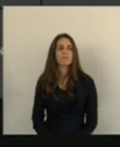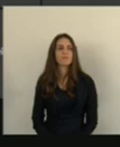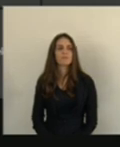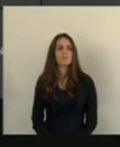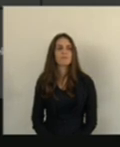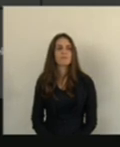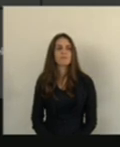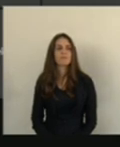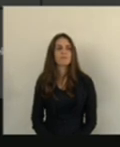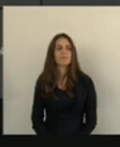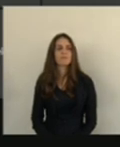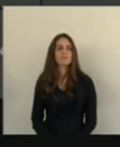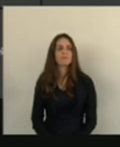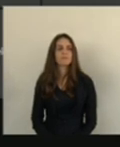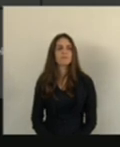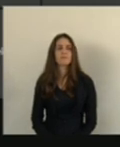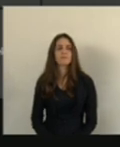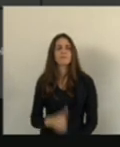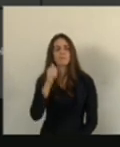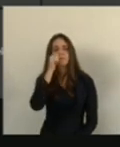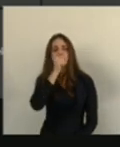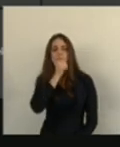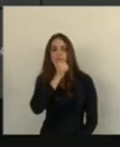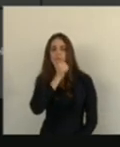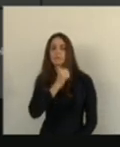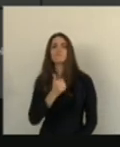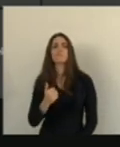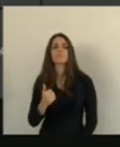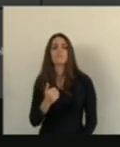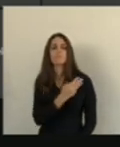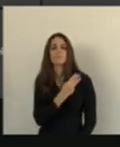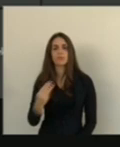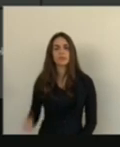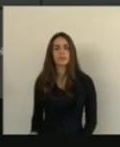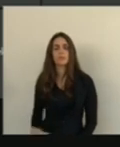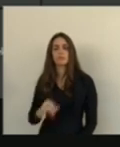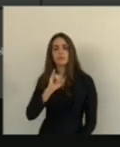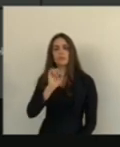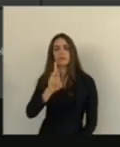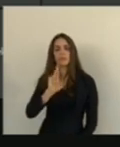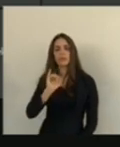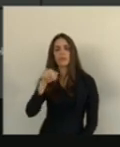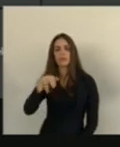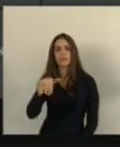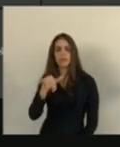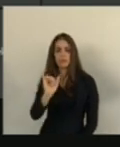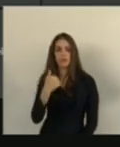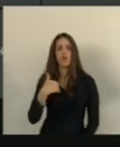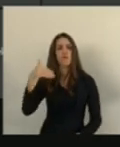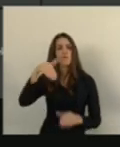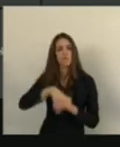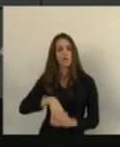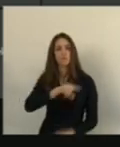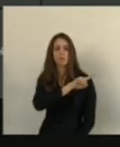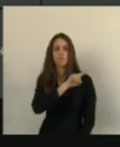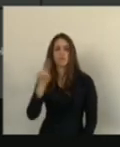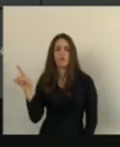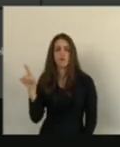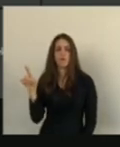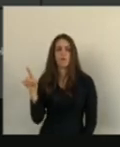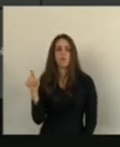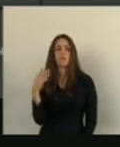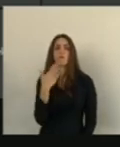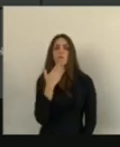Ausente. Ministra Irini Lopes? Voto não, presidente. E aproveito para pedir